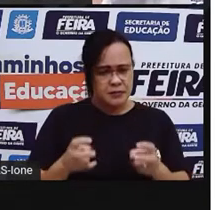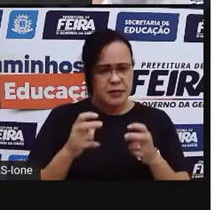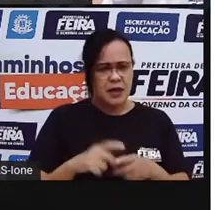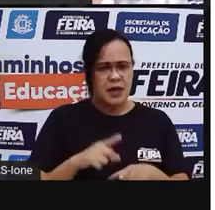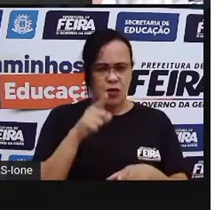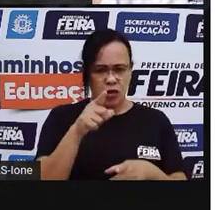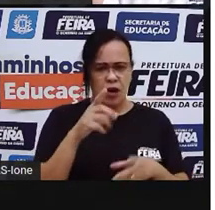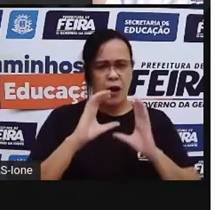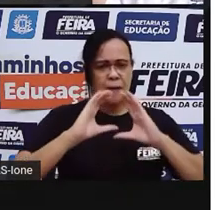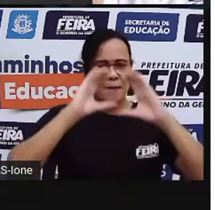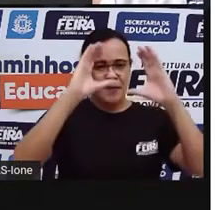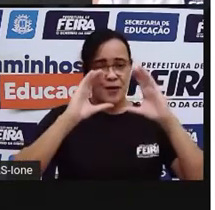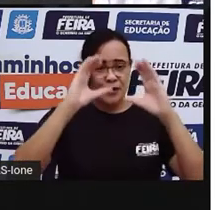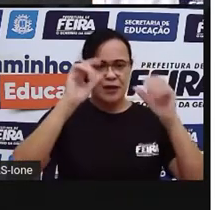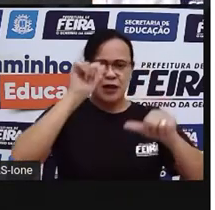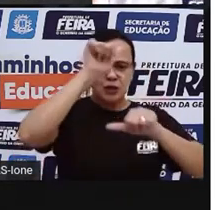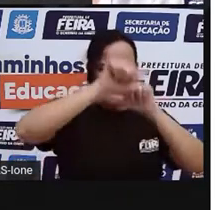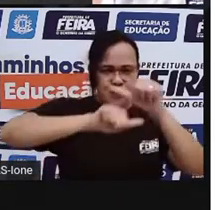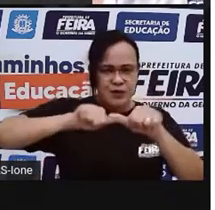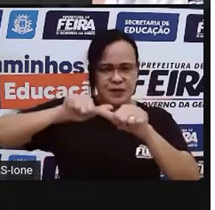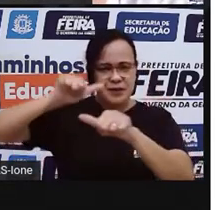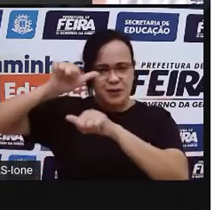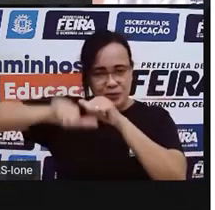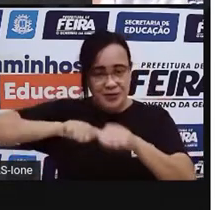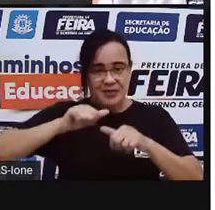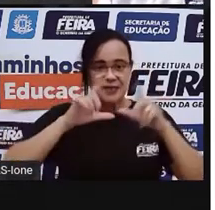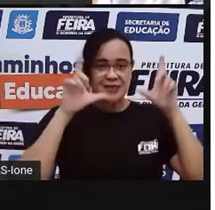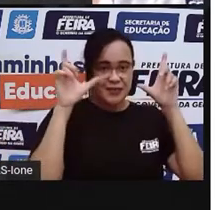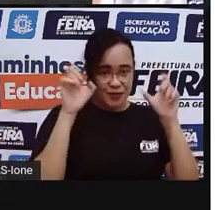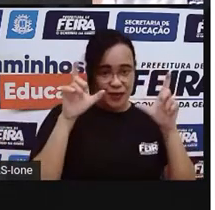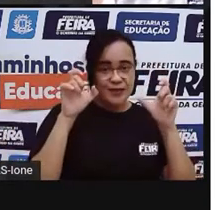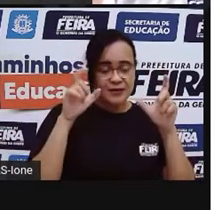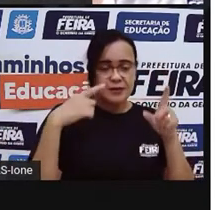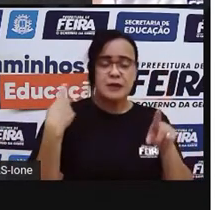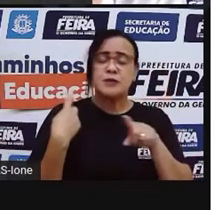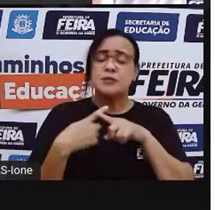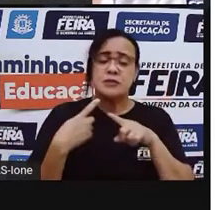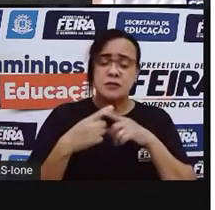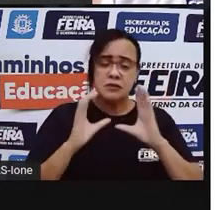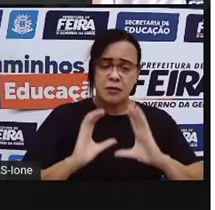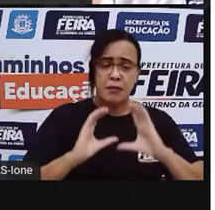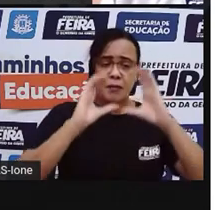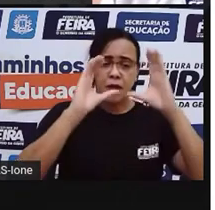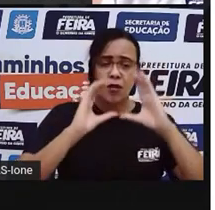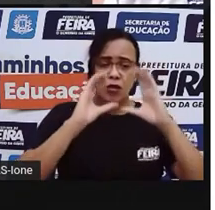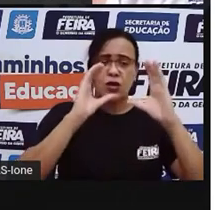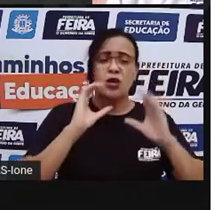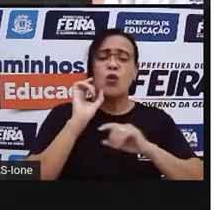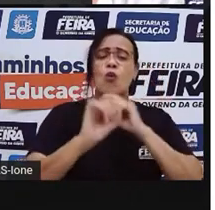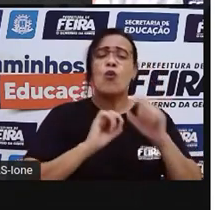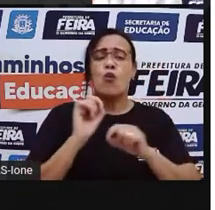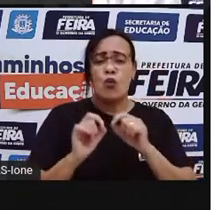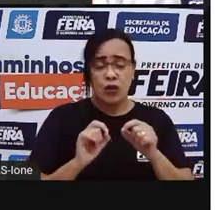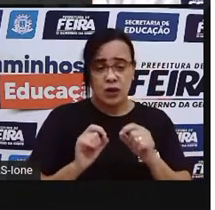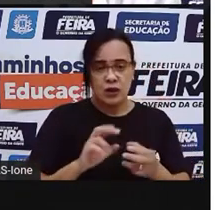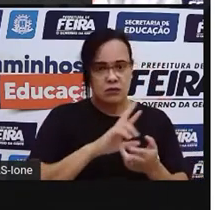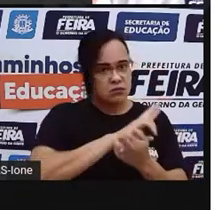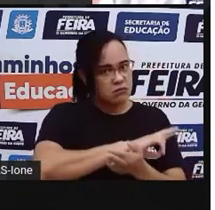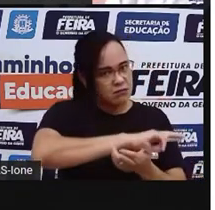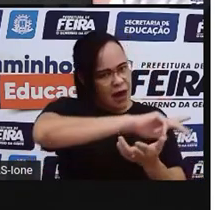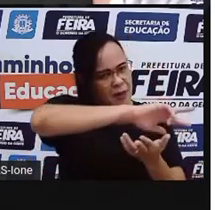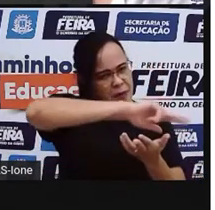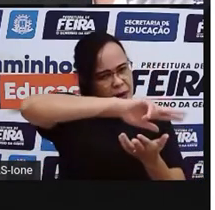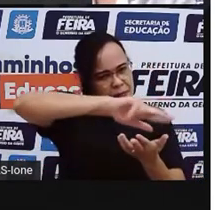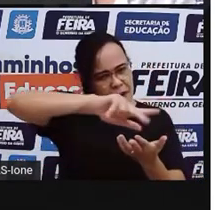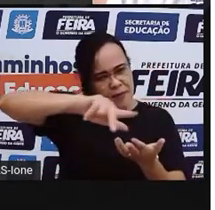nas imagens que a própria nós chamamos para vocês? Pois é, porque as bolas, ó, elas são diferentes, né? Tem